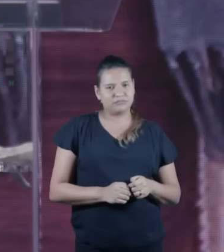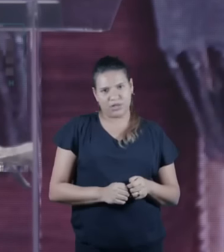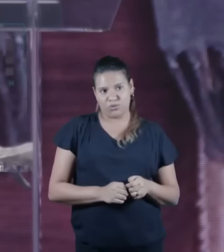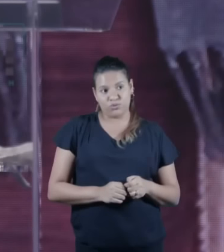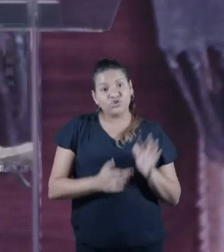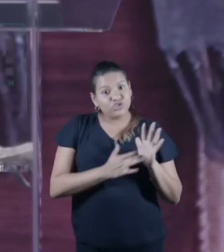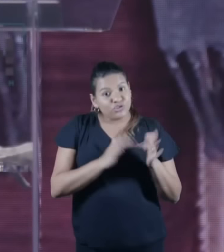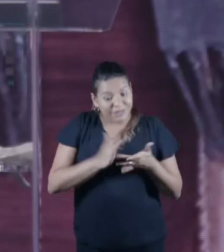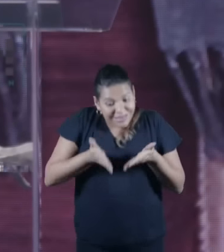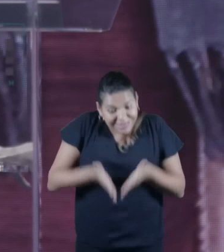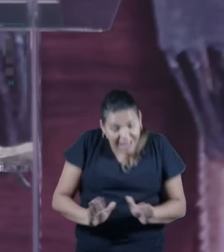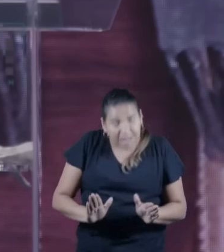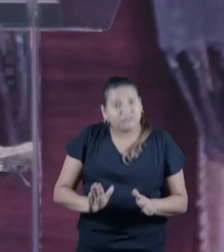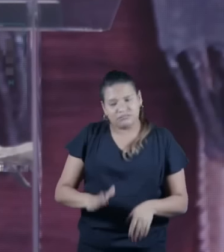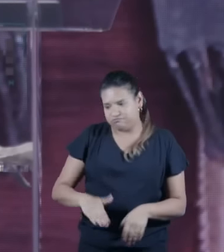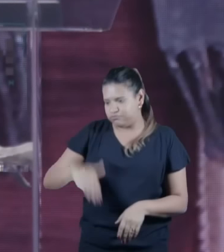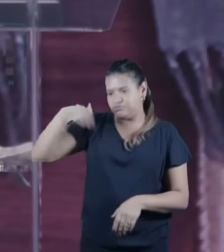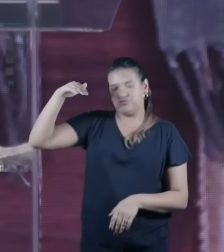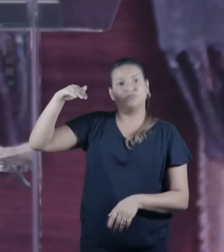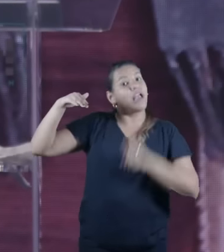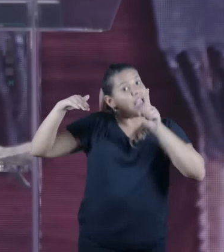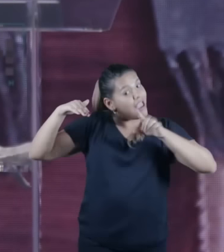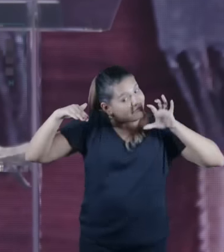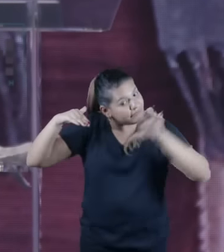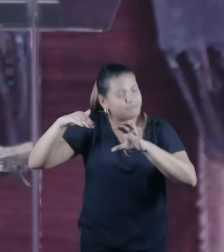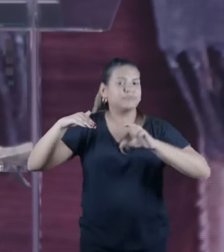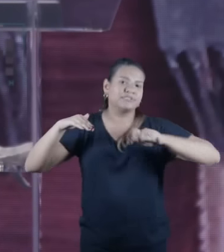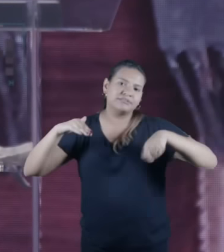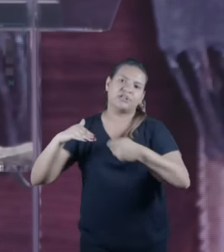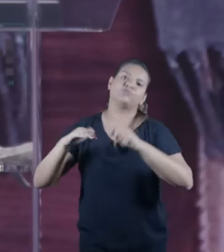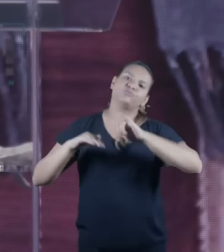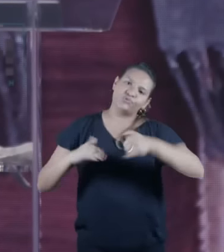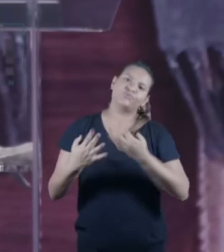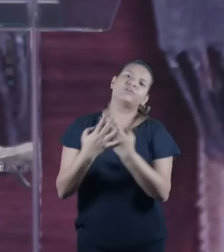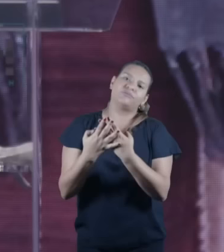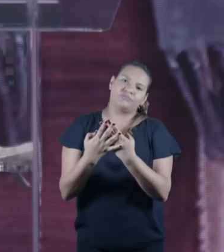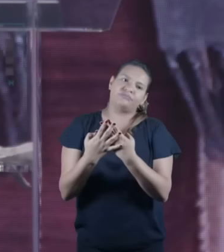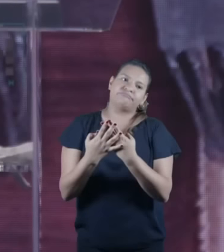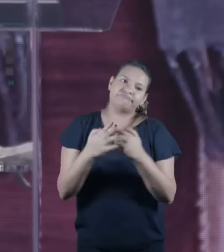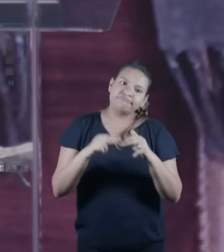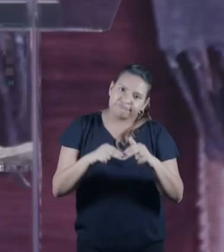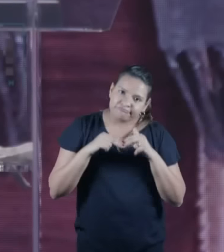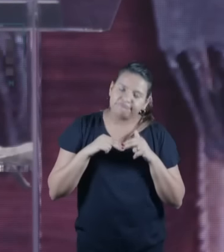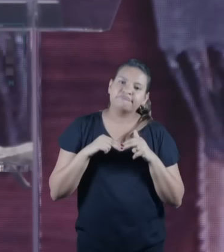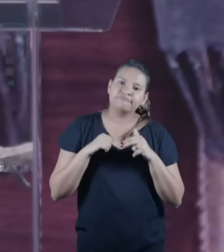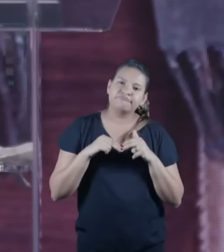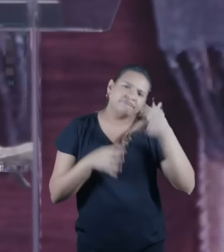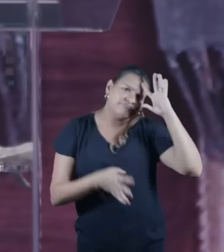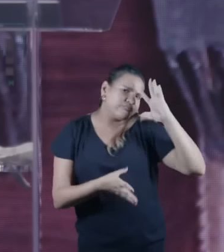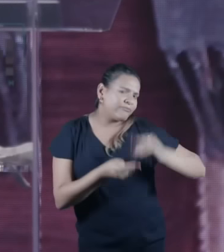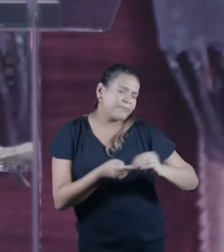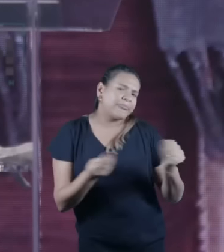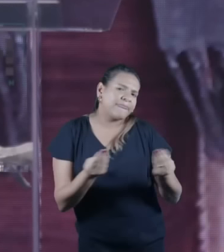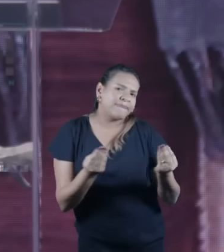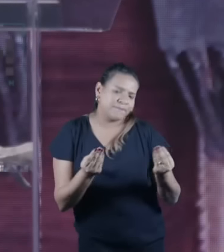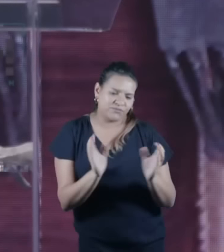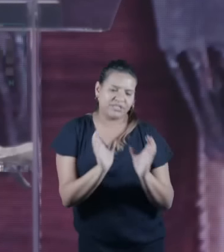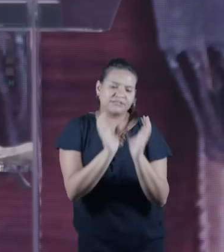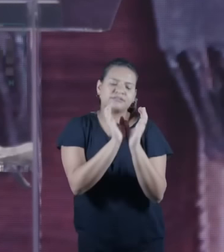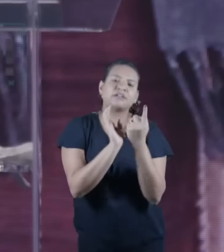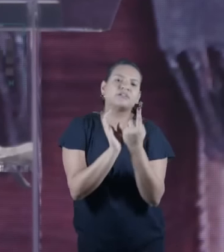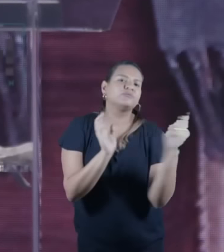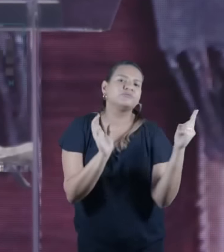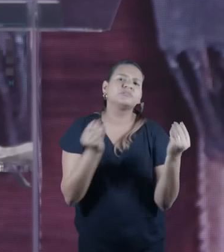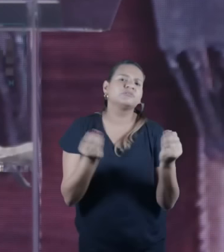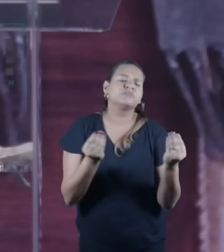nasceu viveu e morreu como um judeu e por isso se a gente quer entender a última ceia vamos sentar a mesa com os judeus e